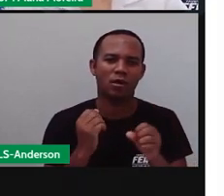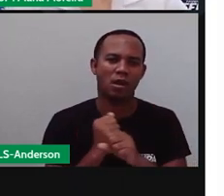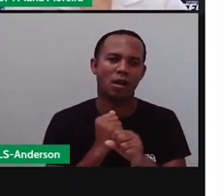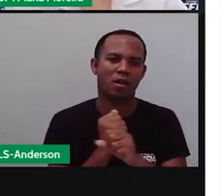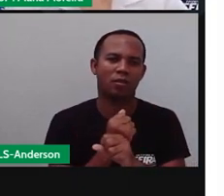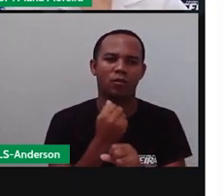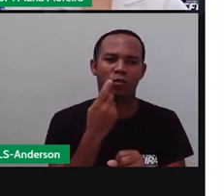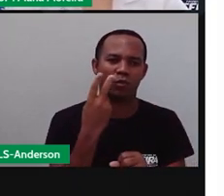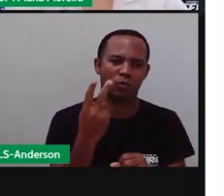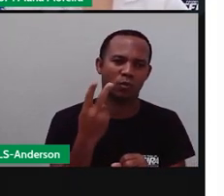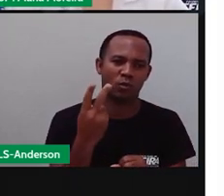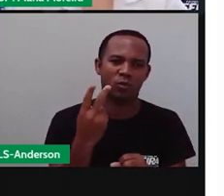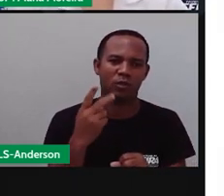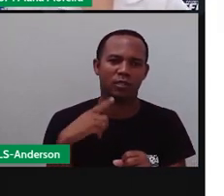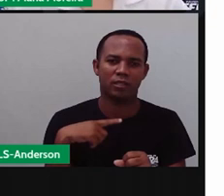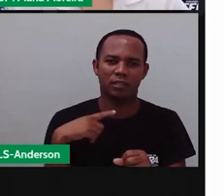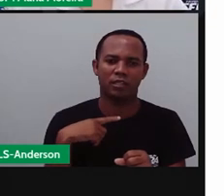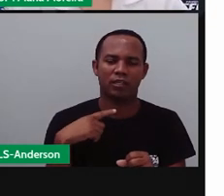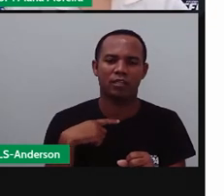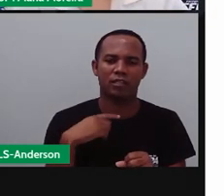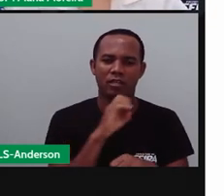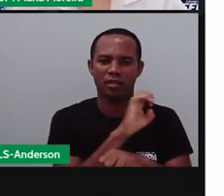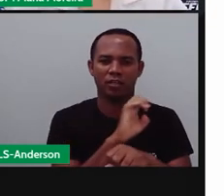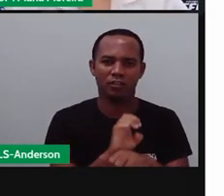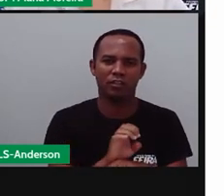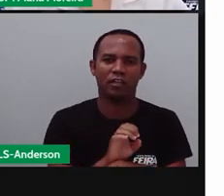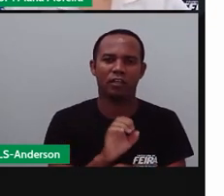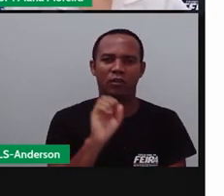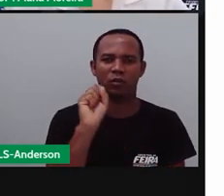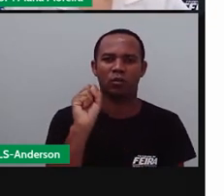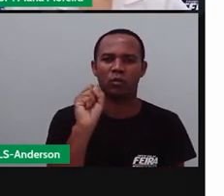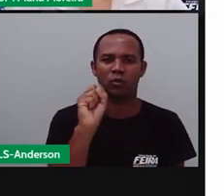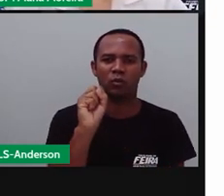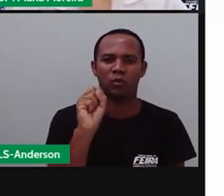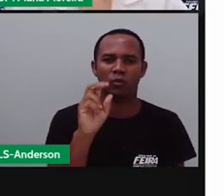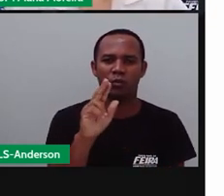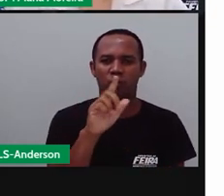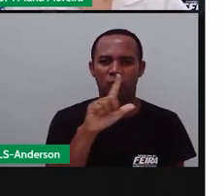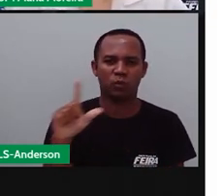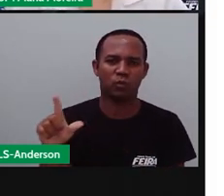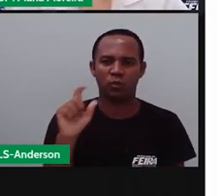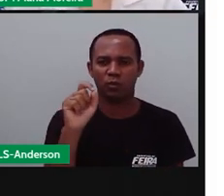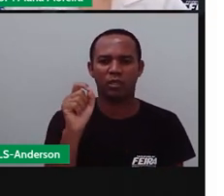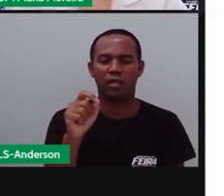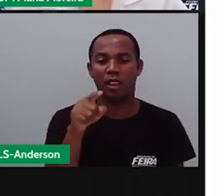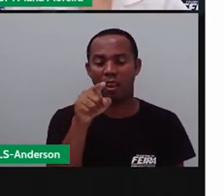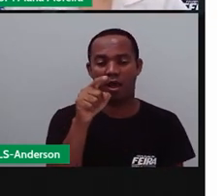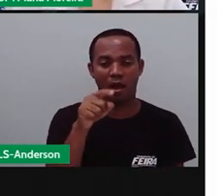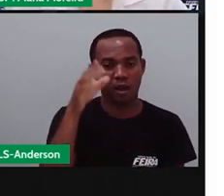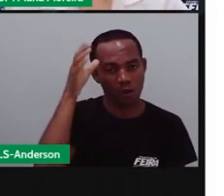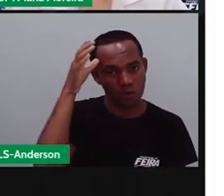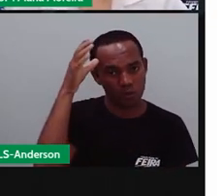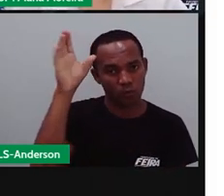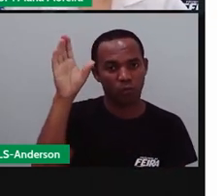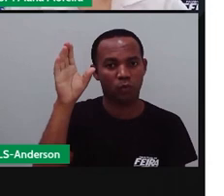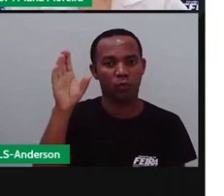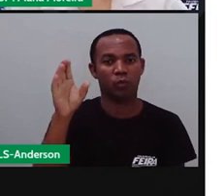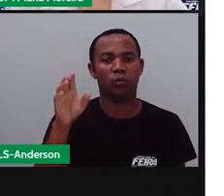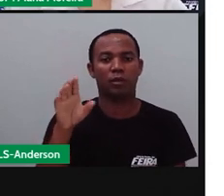anos em Caxias do Sul, no estado do Rio Grande do Sul, comemorando a história, a cultura e a produção